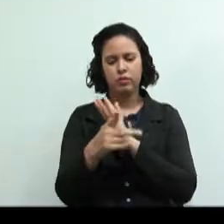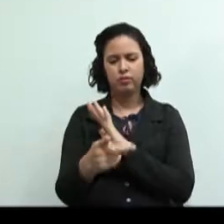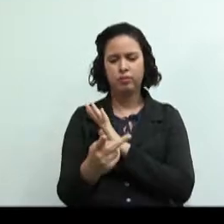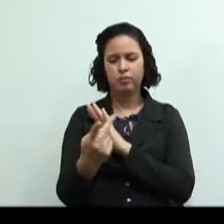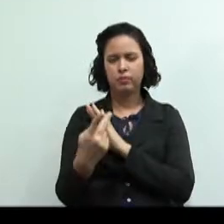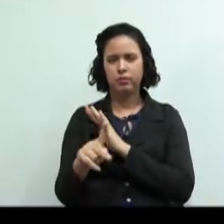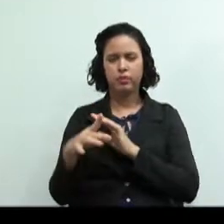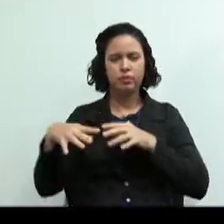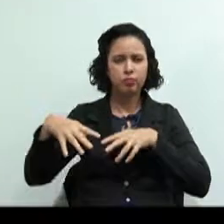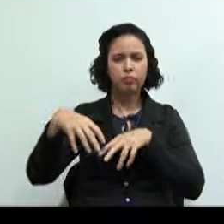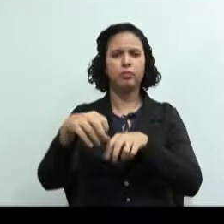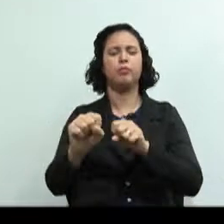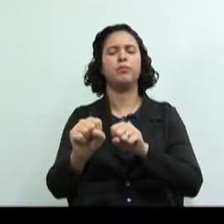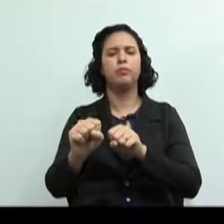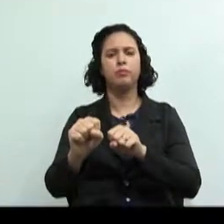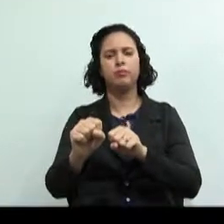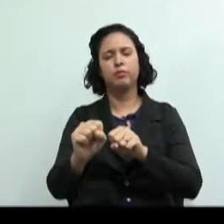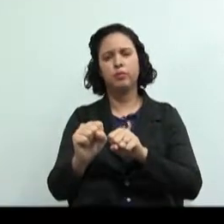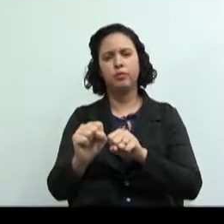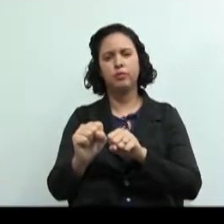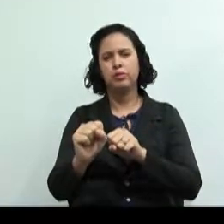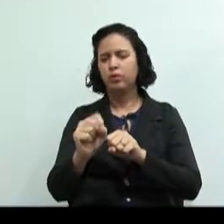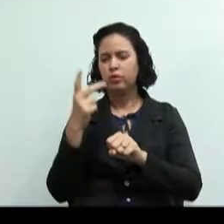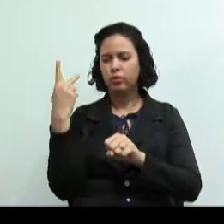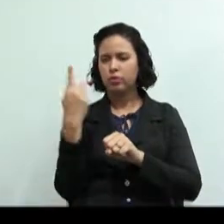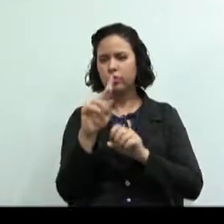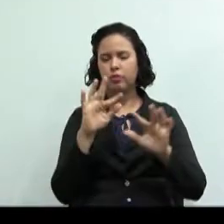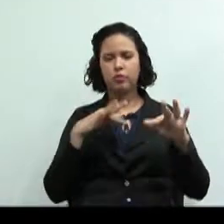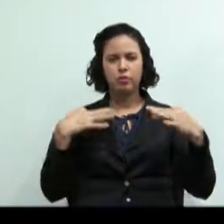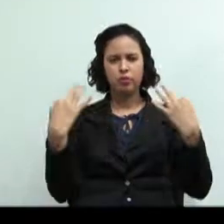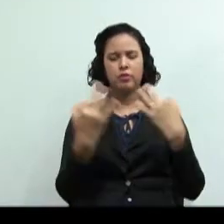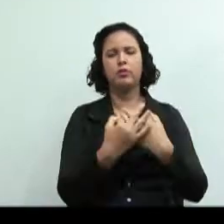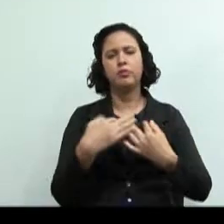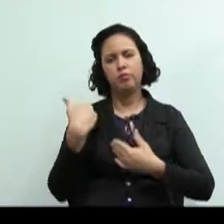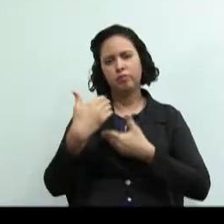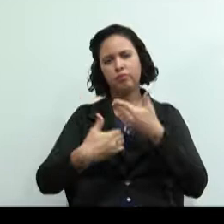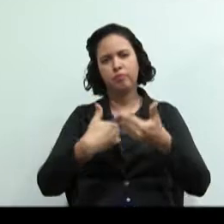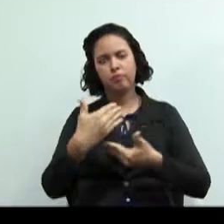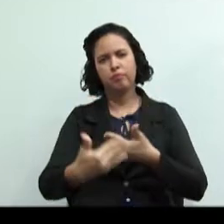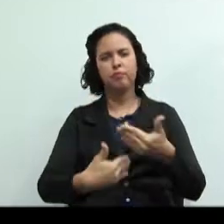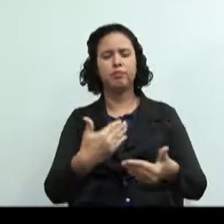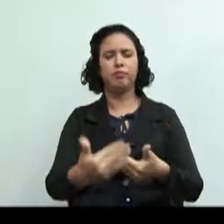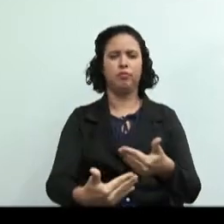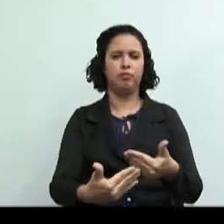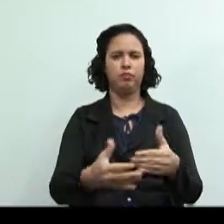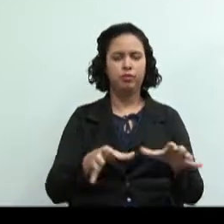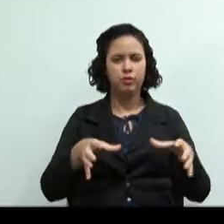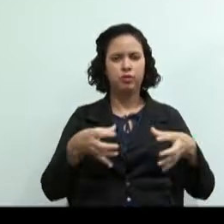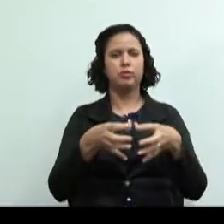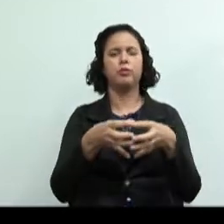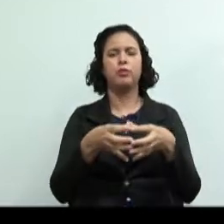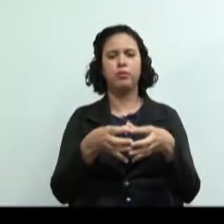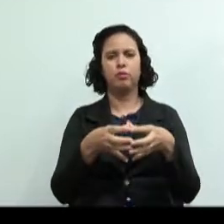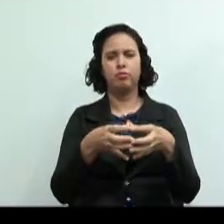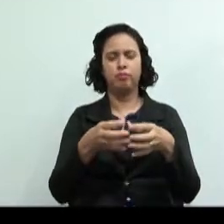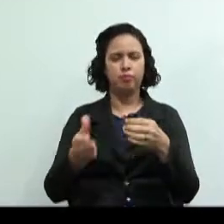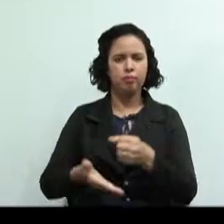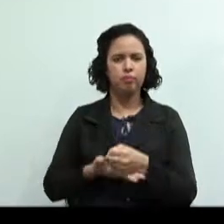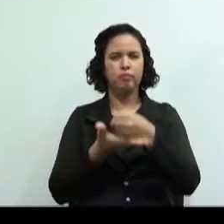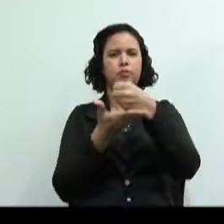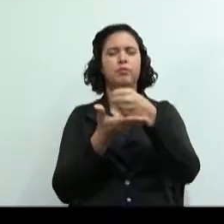ocupação, como de sua família, num processo de desenvolvimento coletivo pautado na